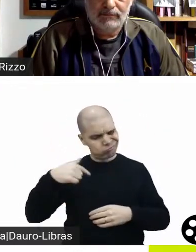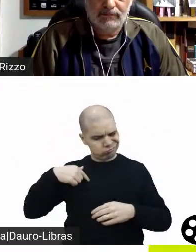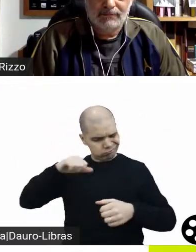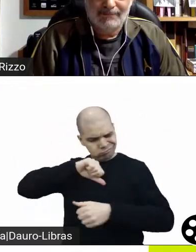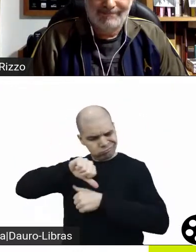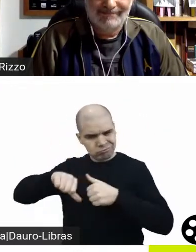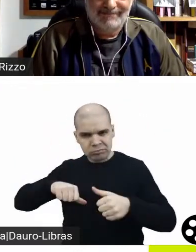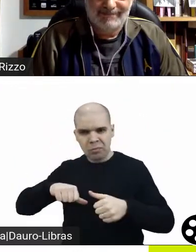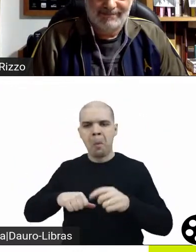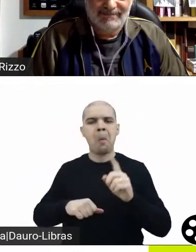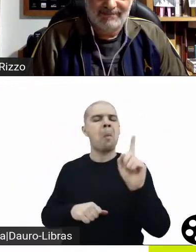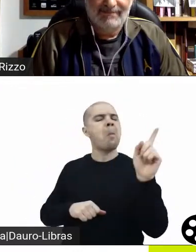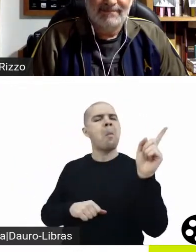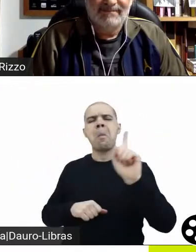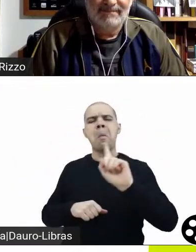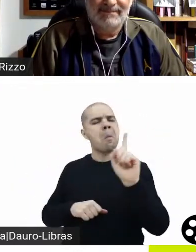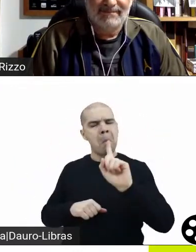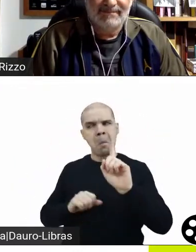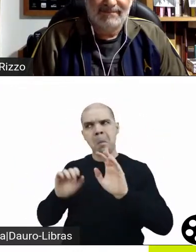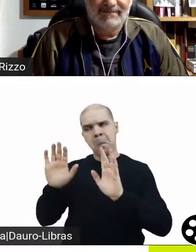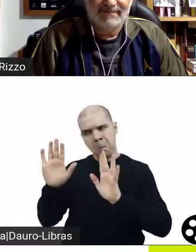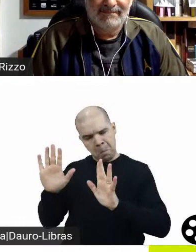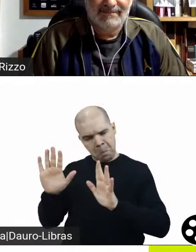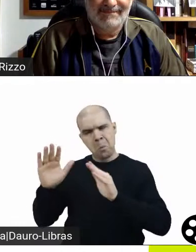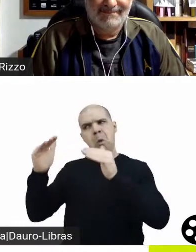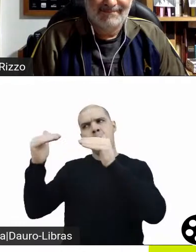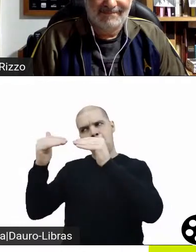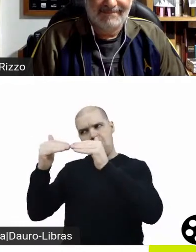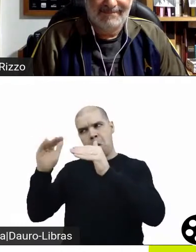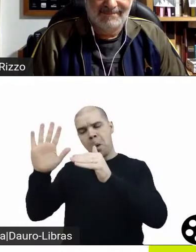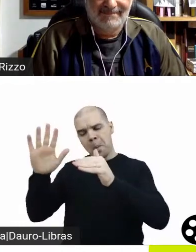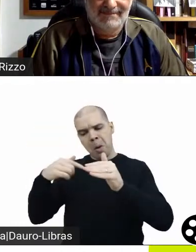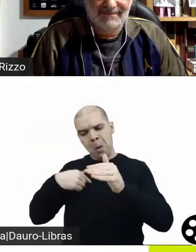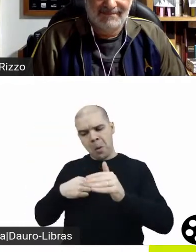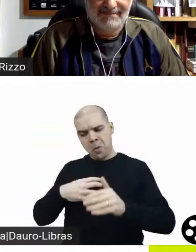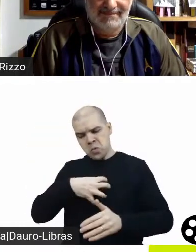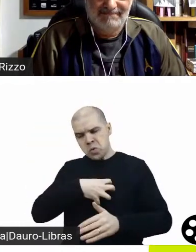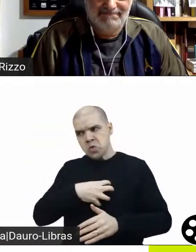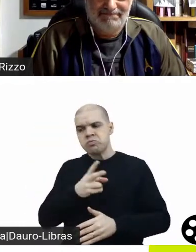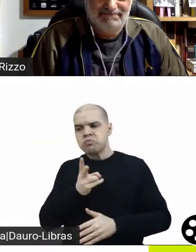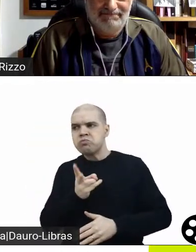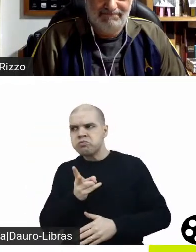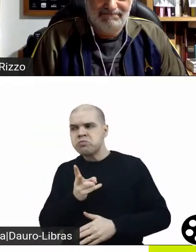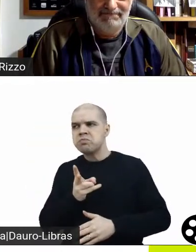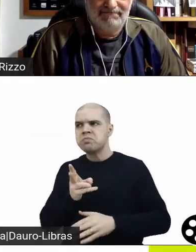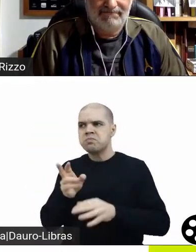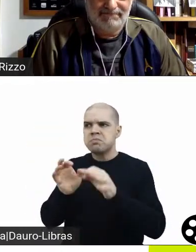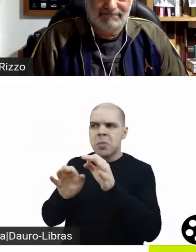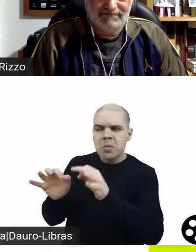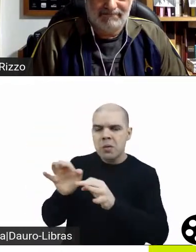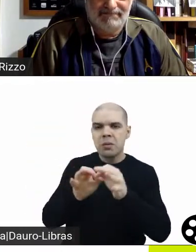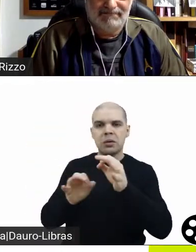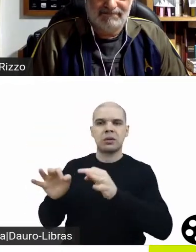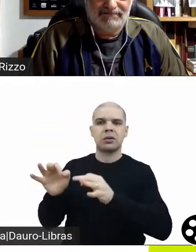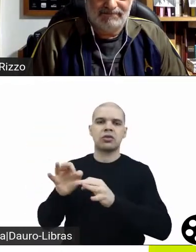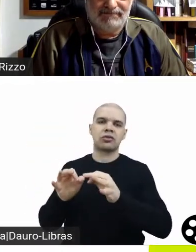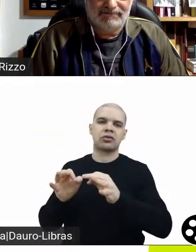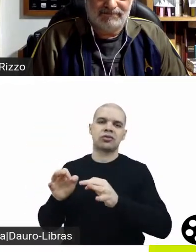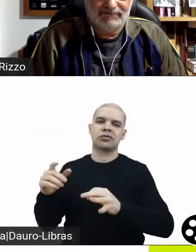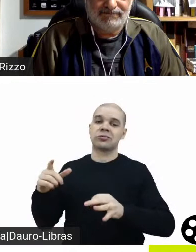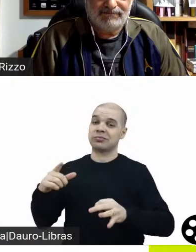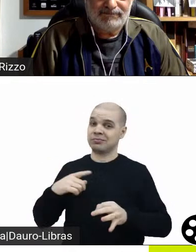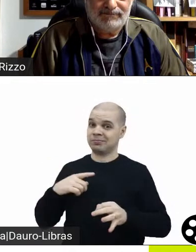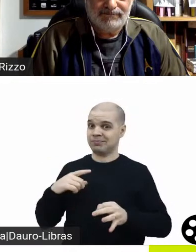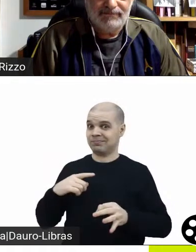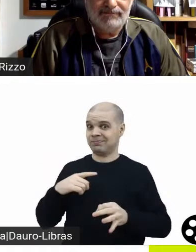sete cabeças para quem vê filme e parece que tudo que é clichê é ruim e não há forma como o clichê é trabalhado que pode ser boa ou não. E